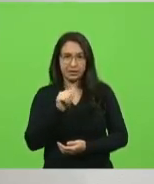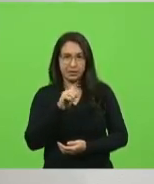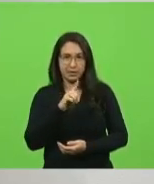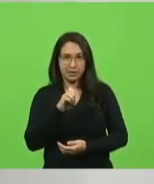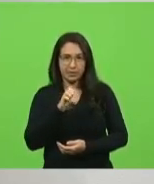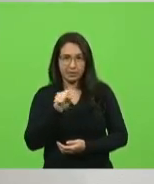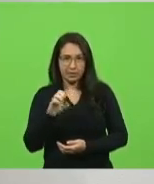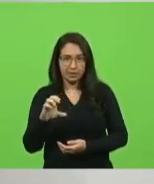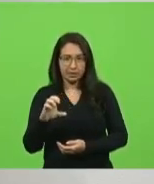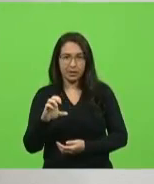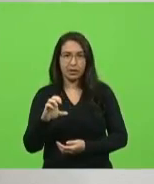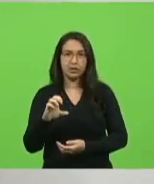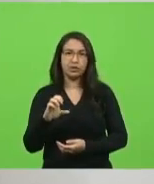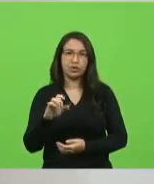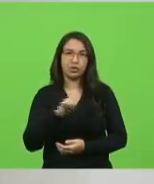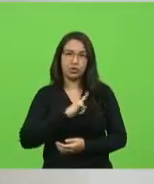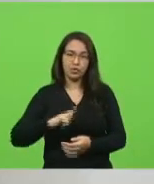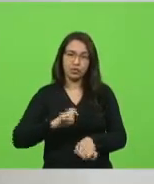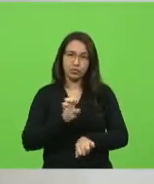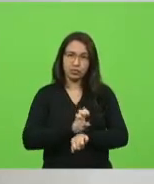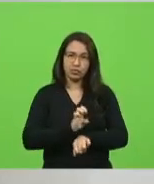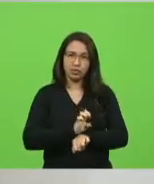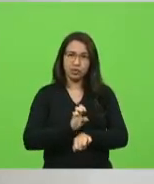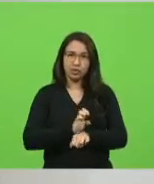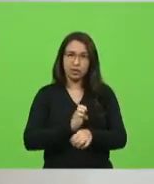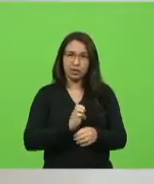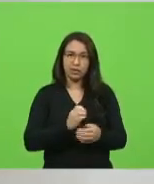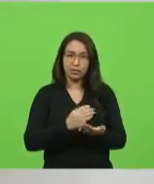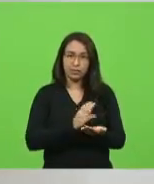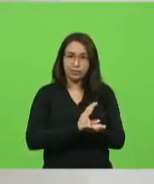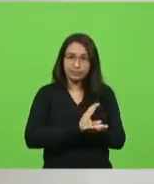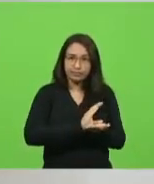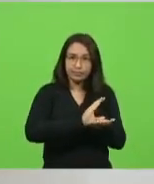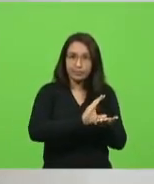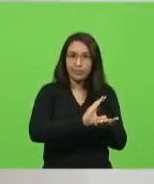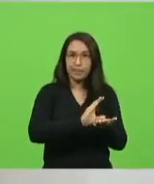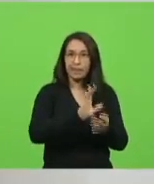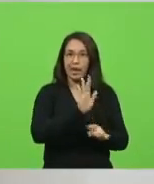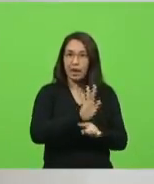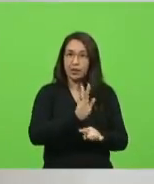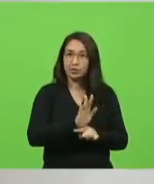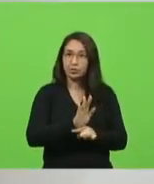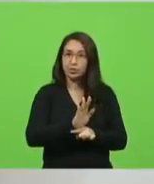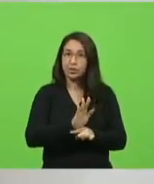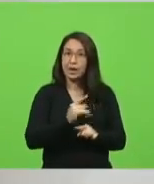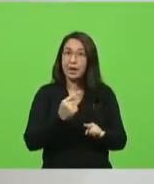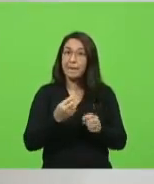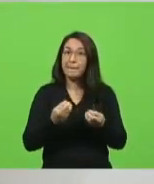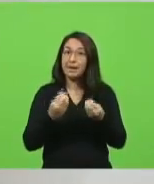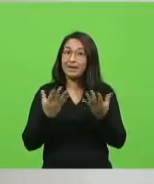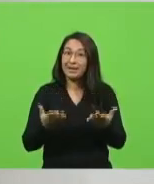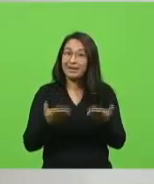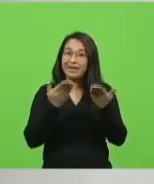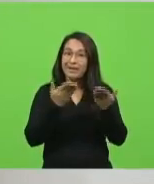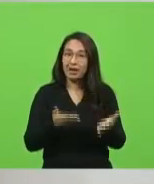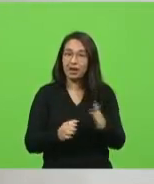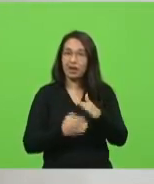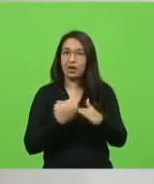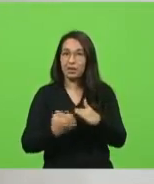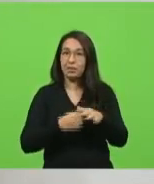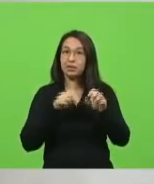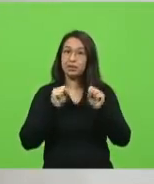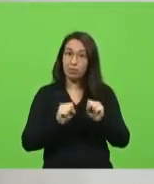Estado, abrir uma linha de crédito, é para que esses empregos e essas empresas permaneçam vivas,